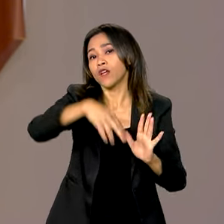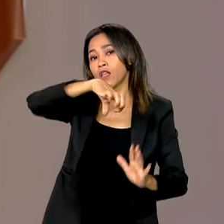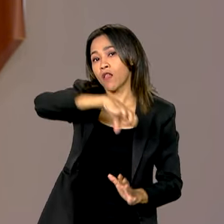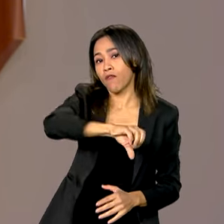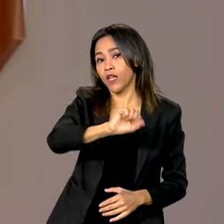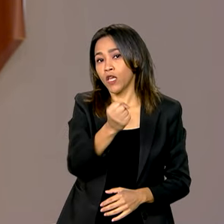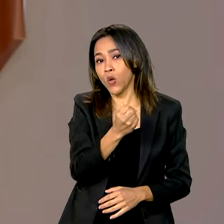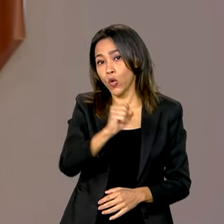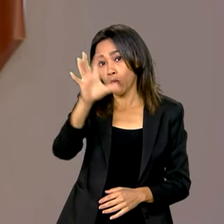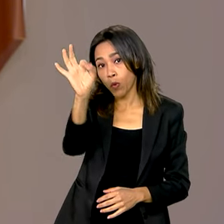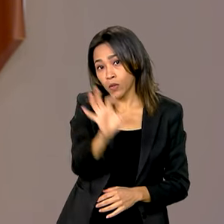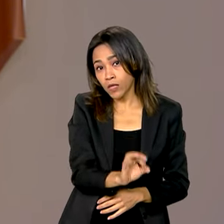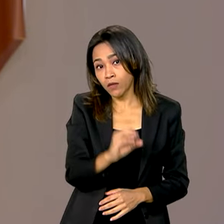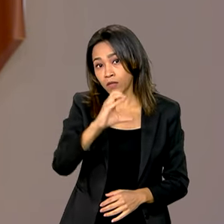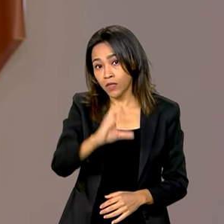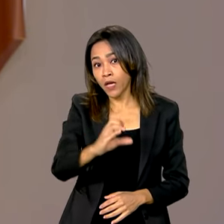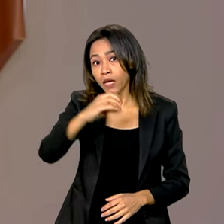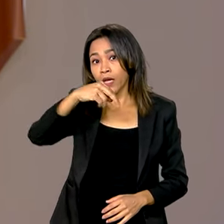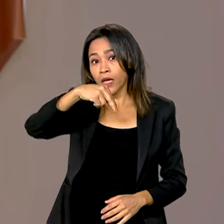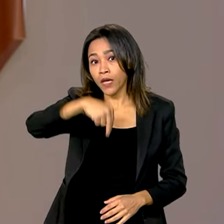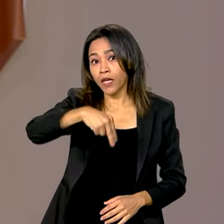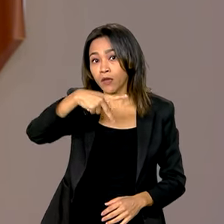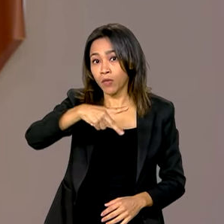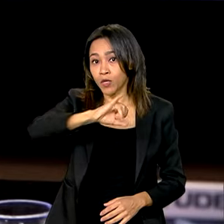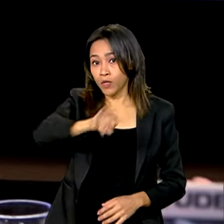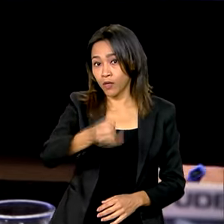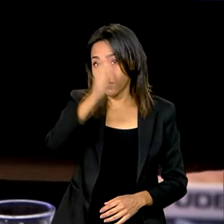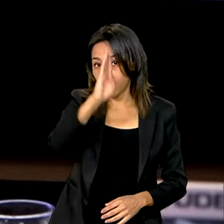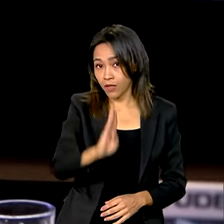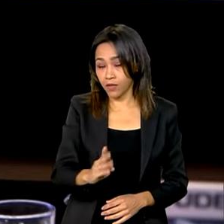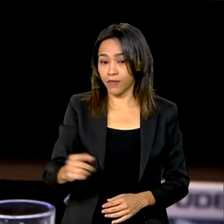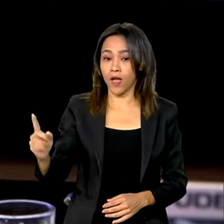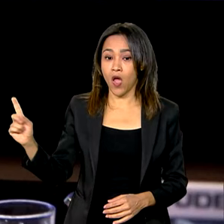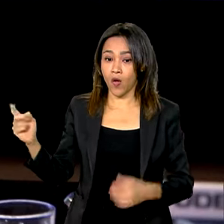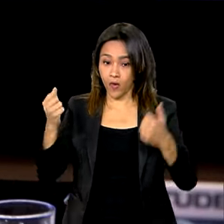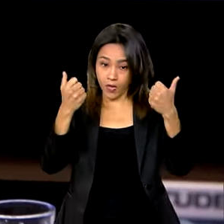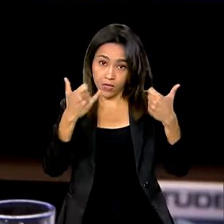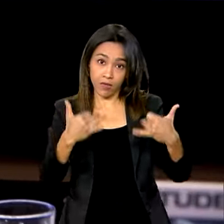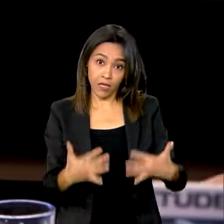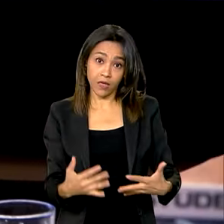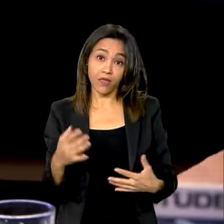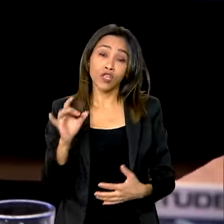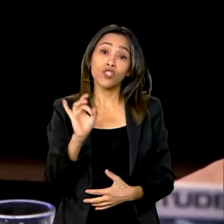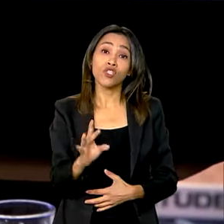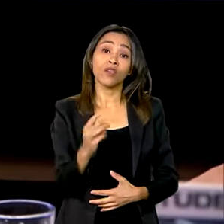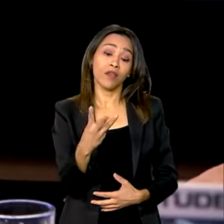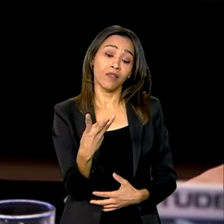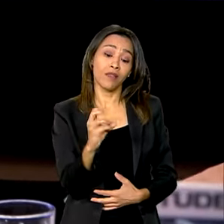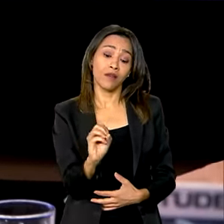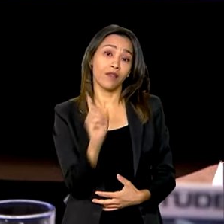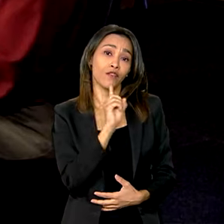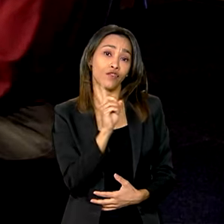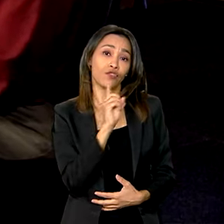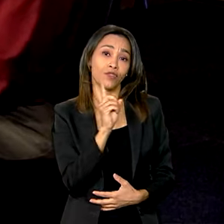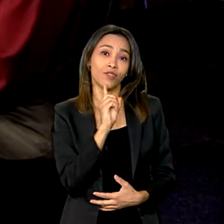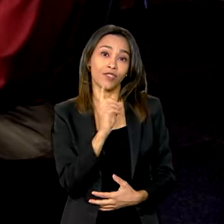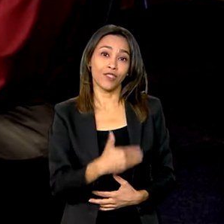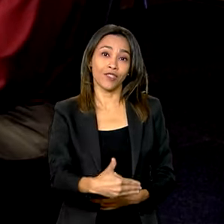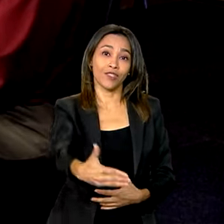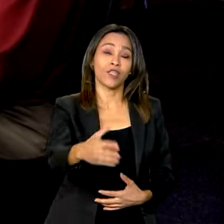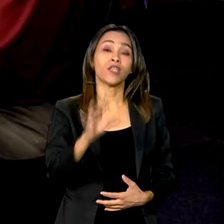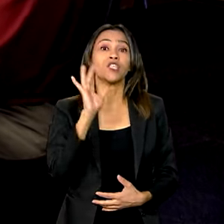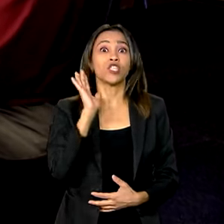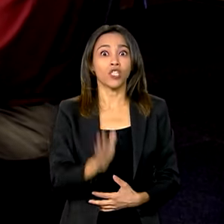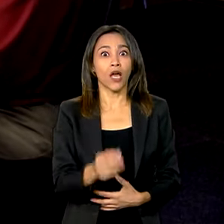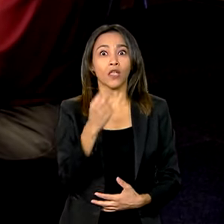os CNPJs do Brasil. Vamos ver o que ele disse. Faz só 30 dias que ele está no ar, e ele já conseguiu 2 bilhões, mais